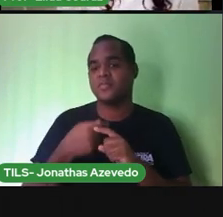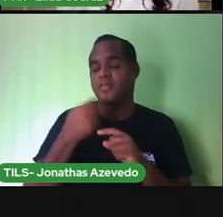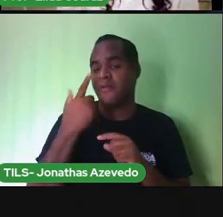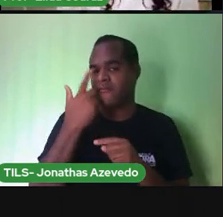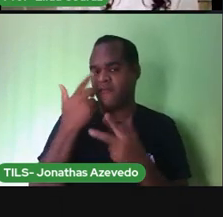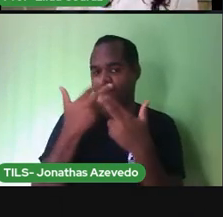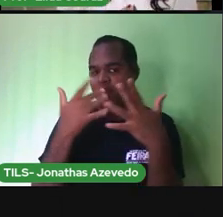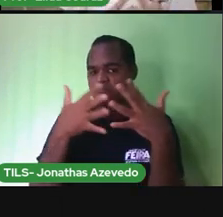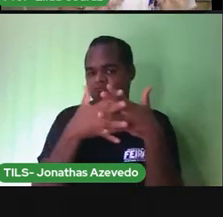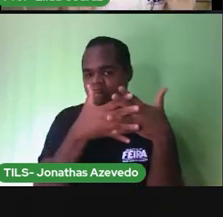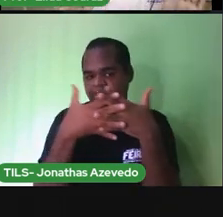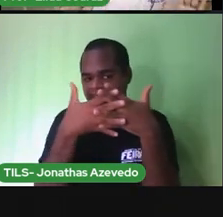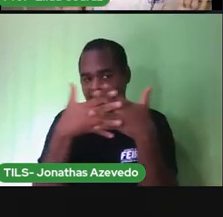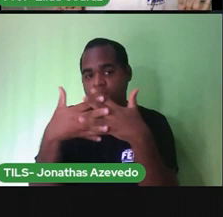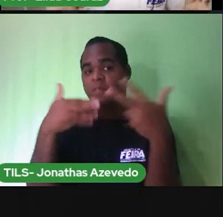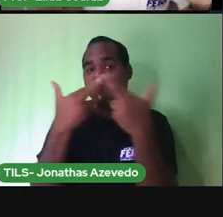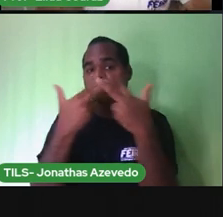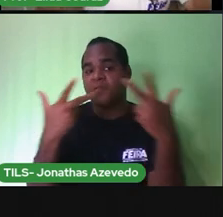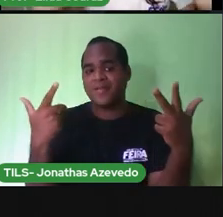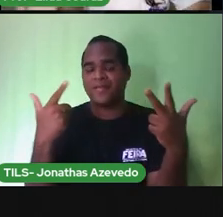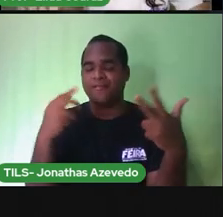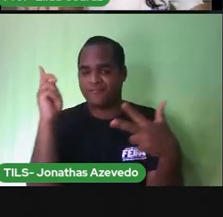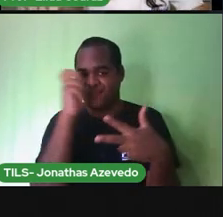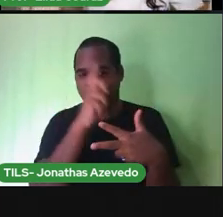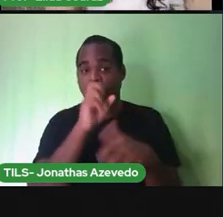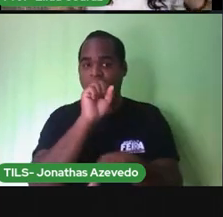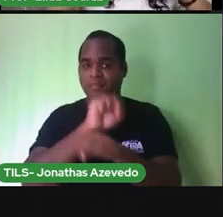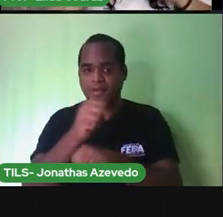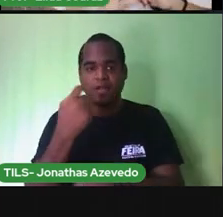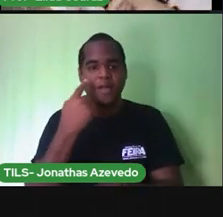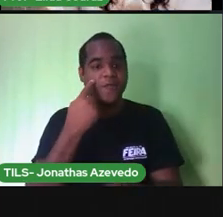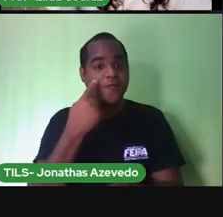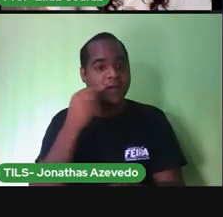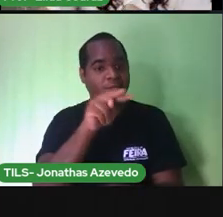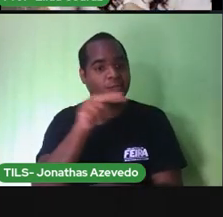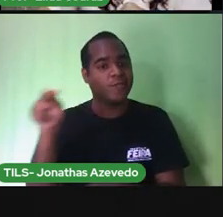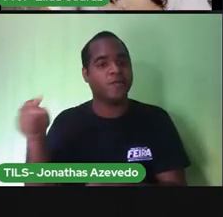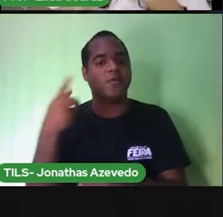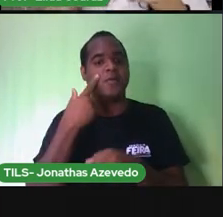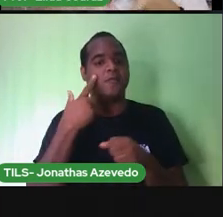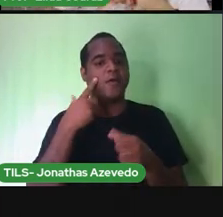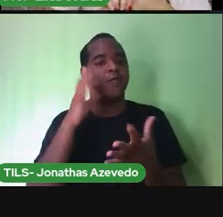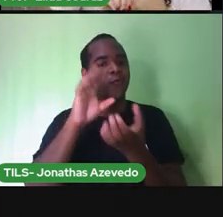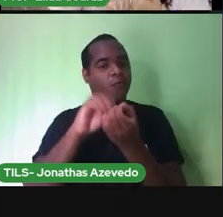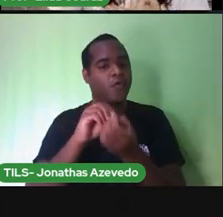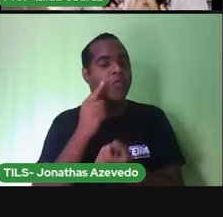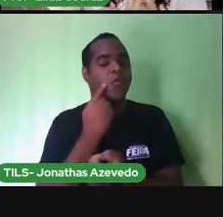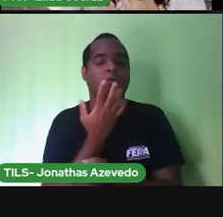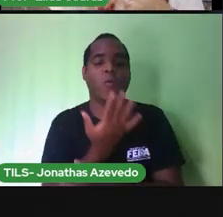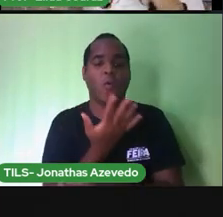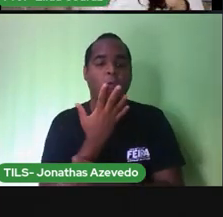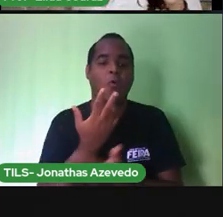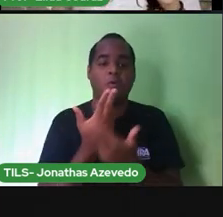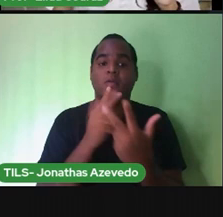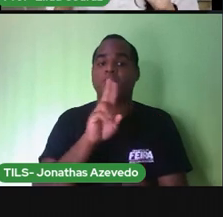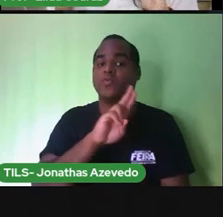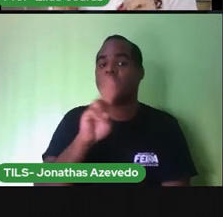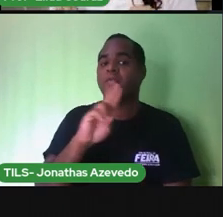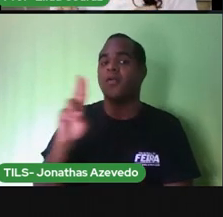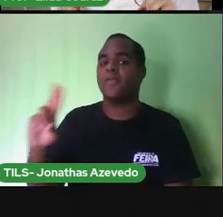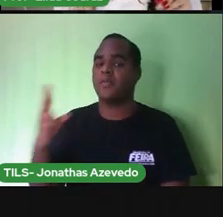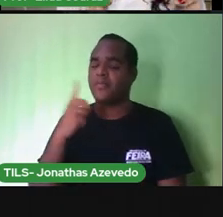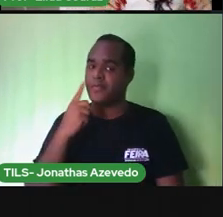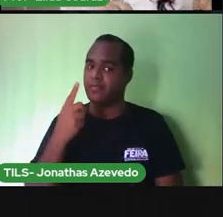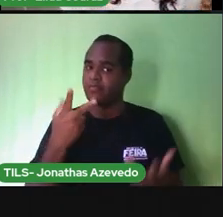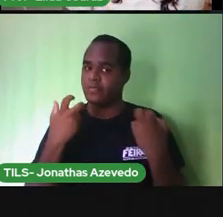descartar o lixo para um pouquinho olha a lixeira identifica pela cor identifica pelo nome e coloca o